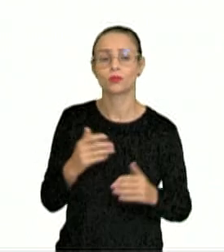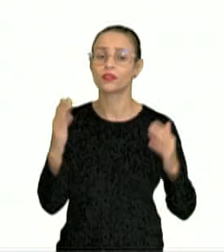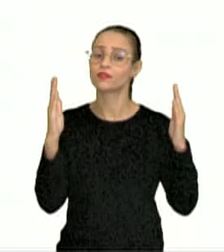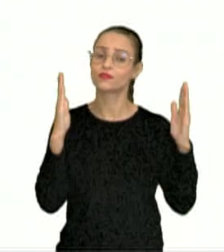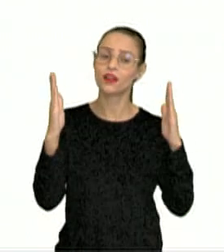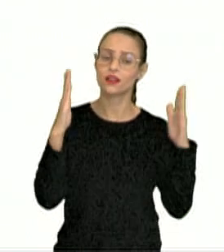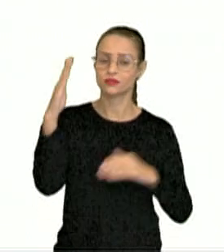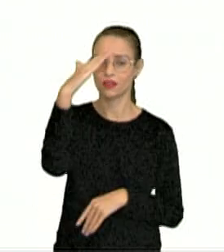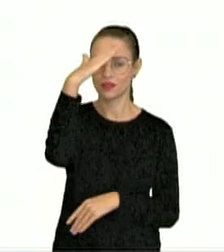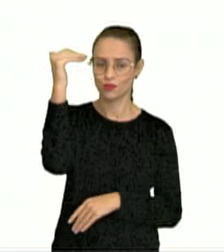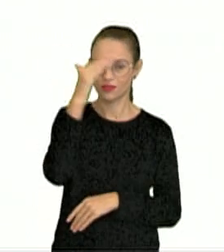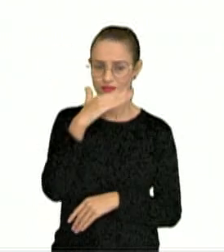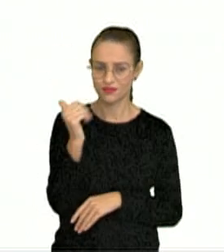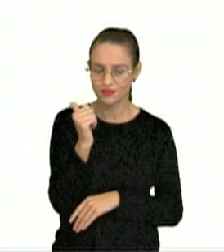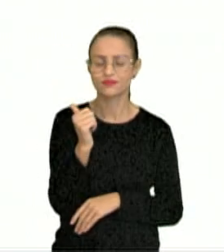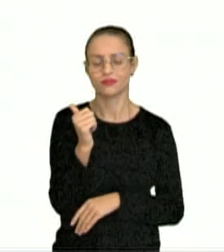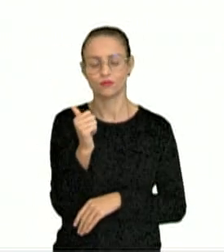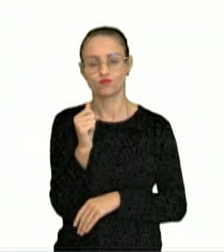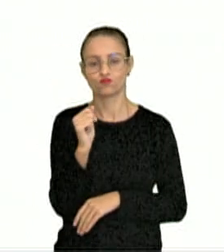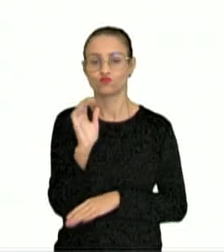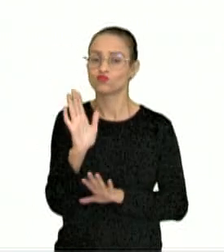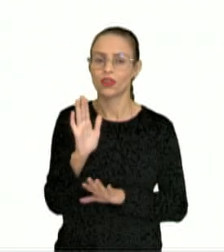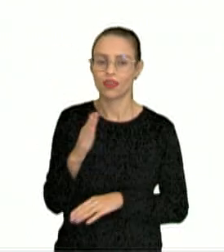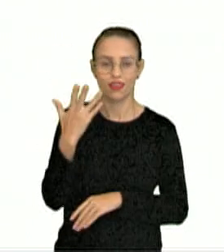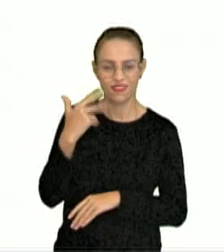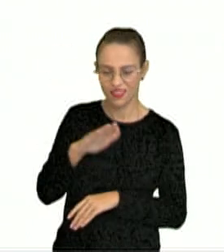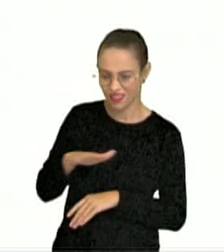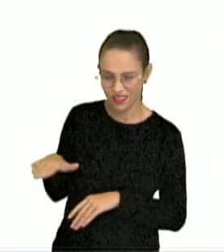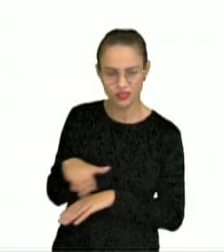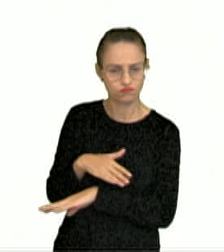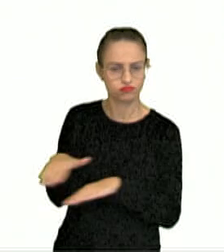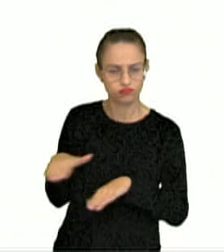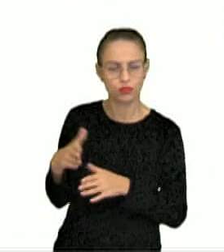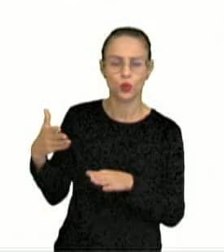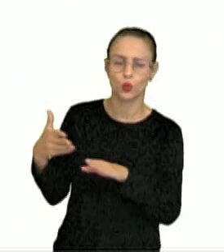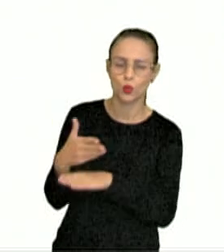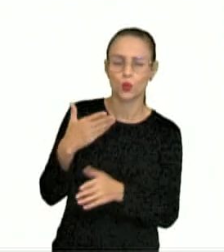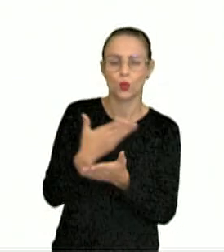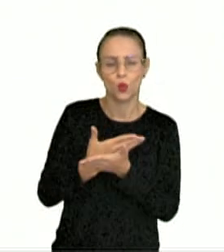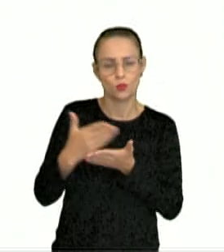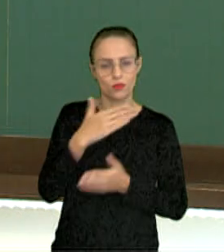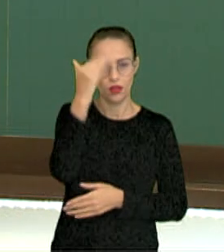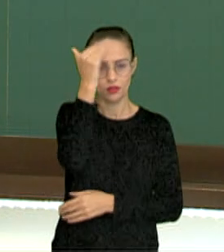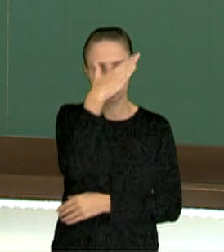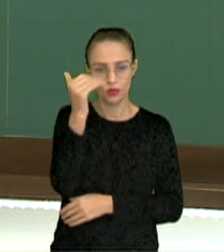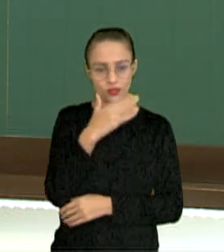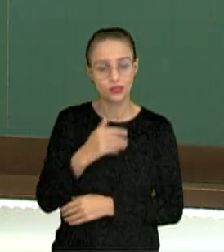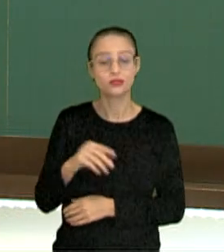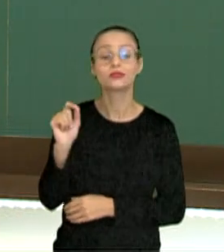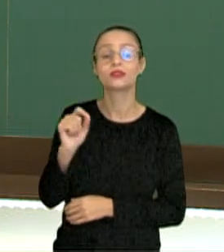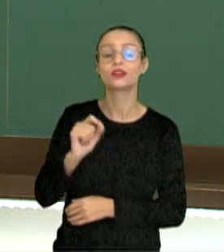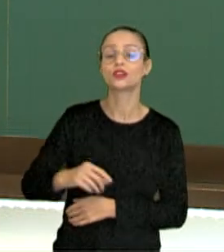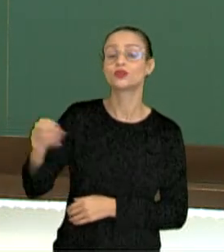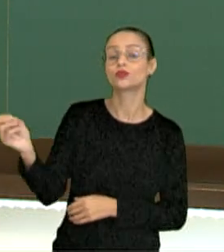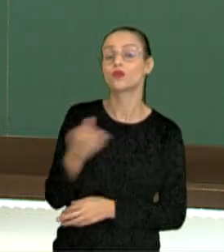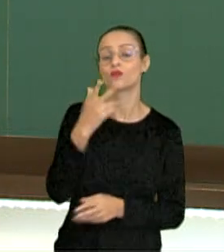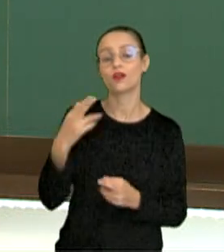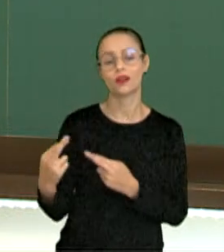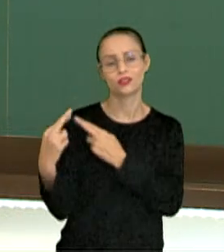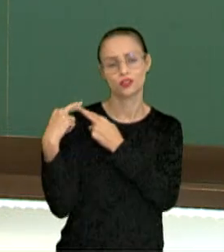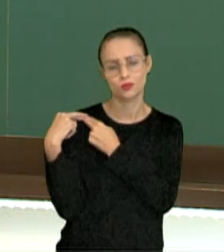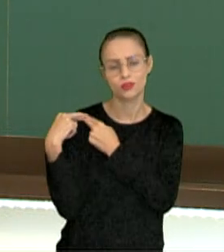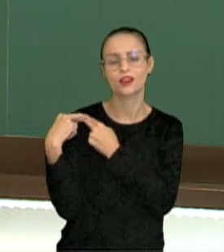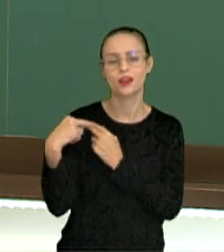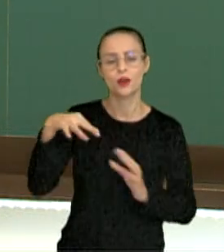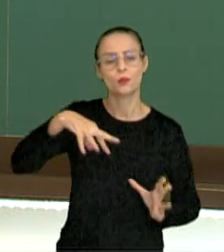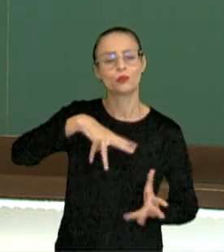da adolescência, deixando de ser criança e entrando na adolescência, onde há novas responsabilidades, um mundo novo